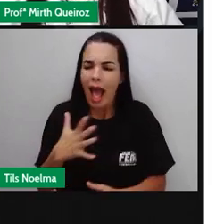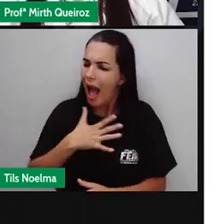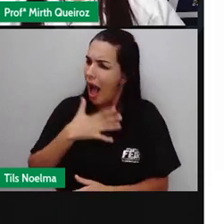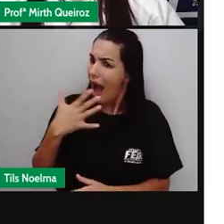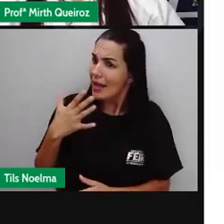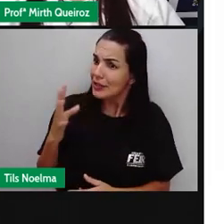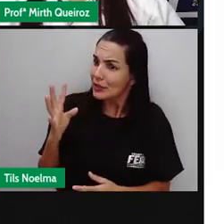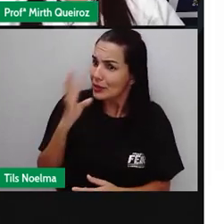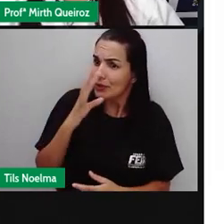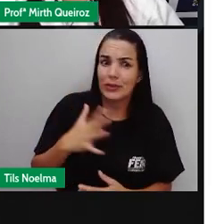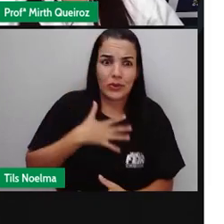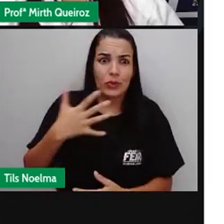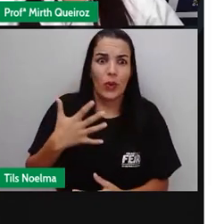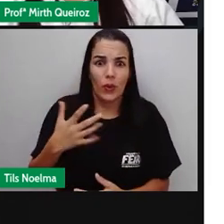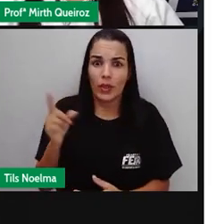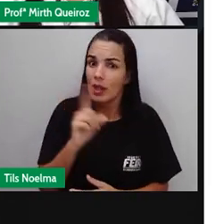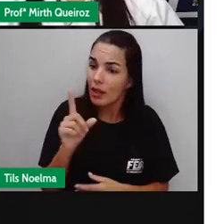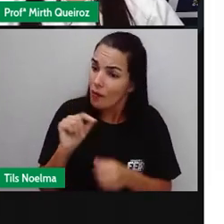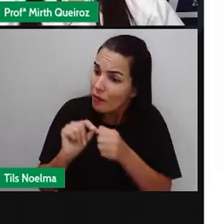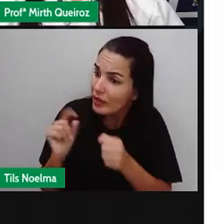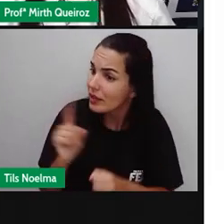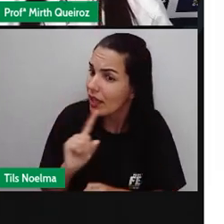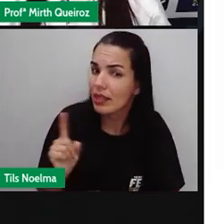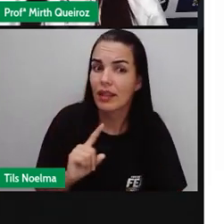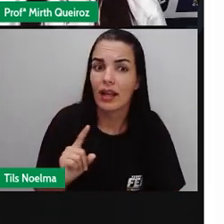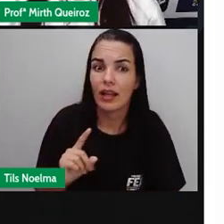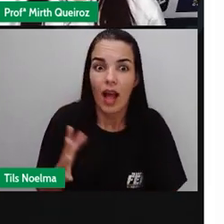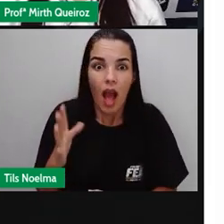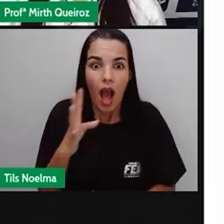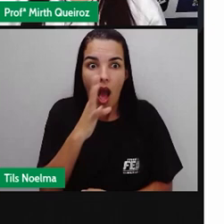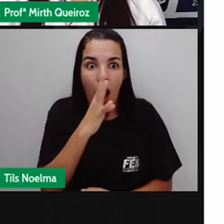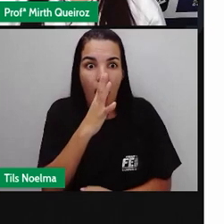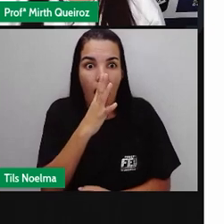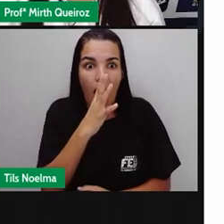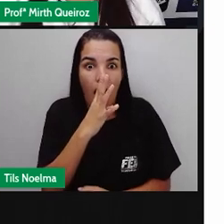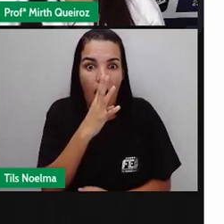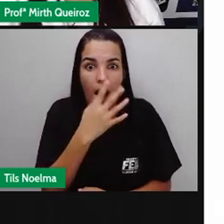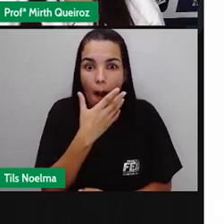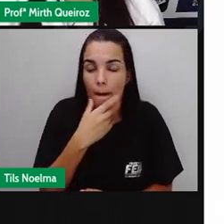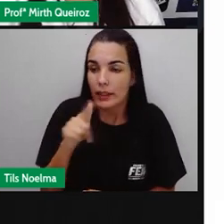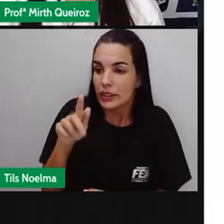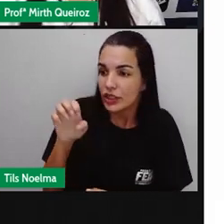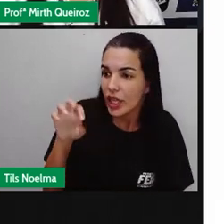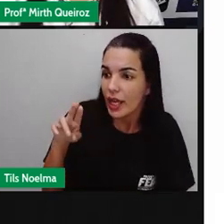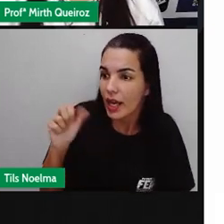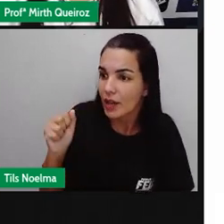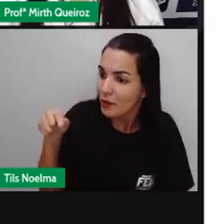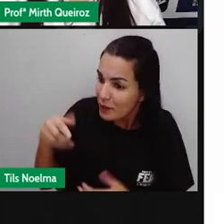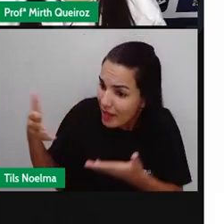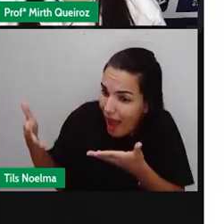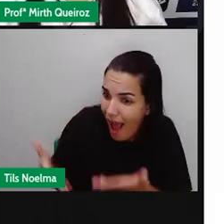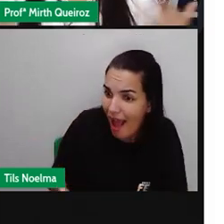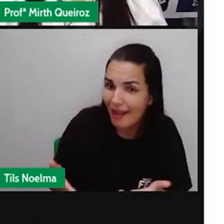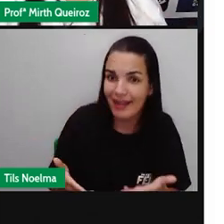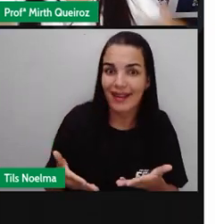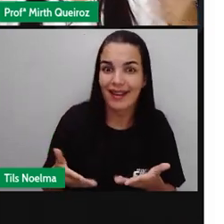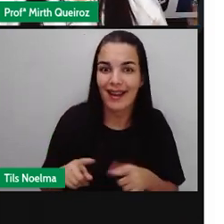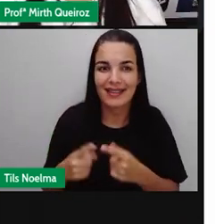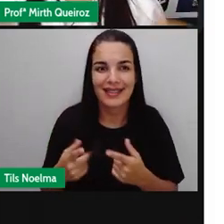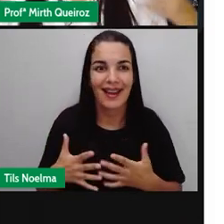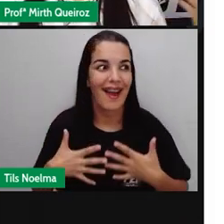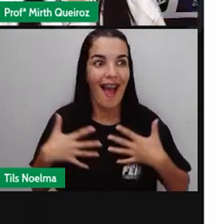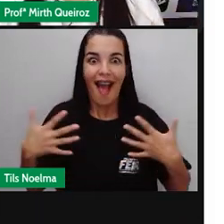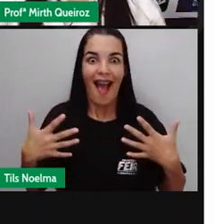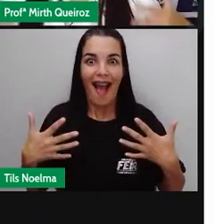susto! Não faça isso! Nossa, Geraldo! Você por aqui, então, indica aí surpresa,